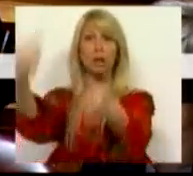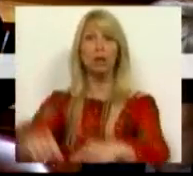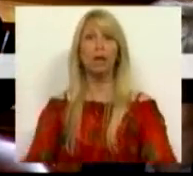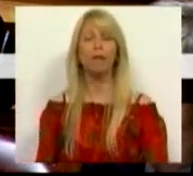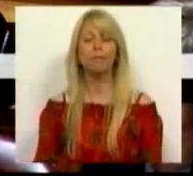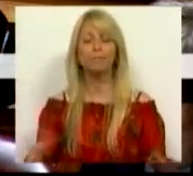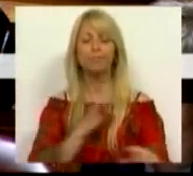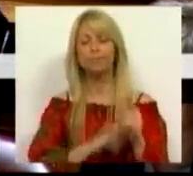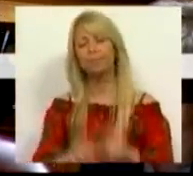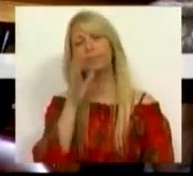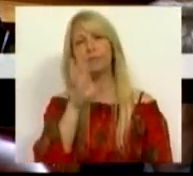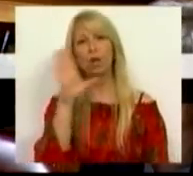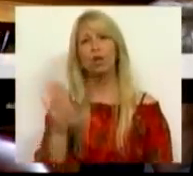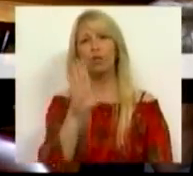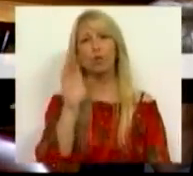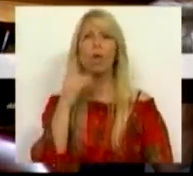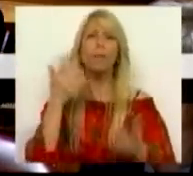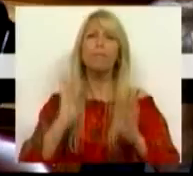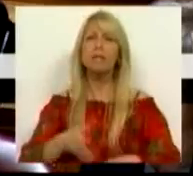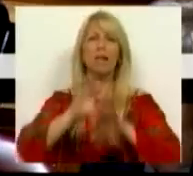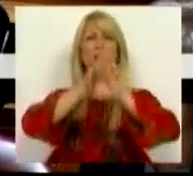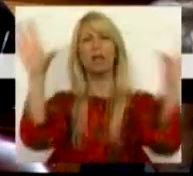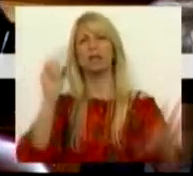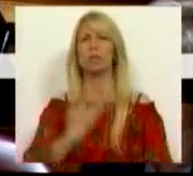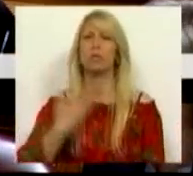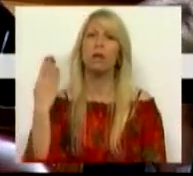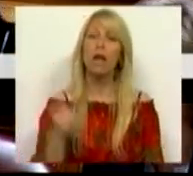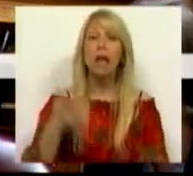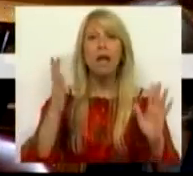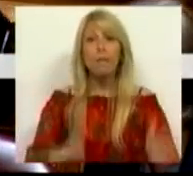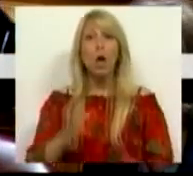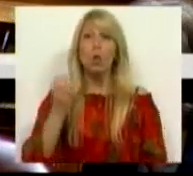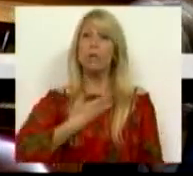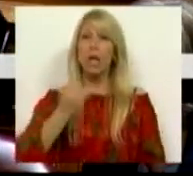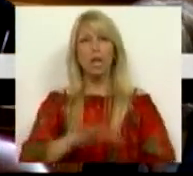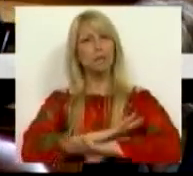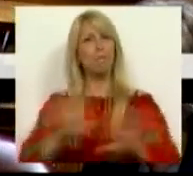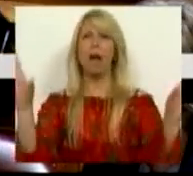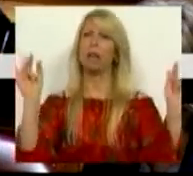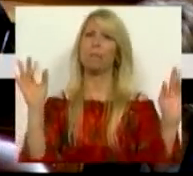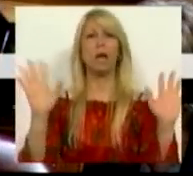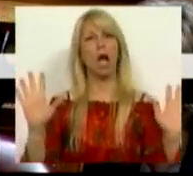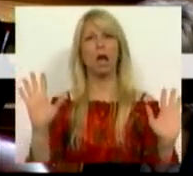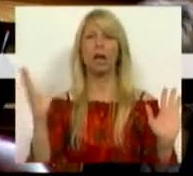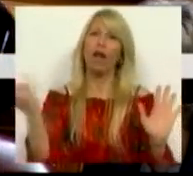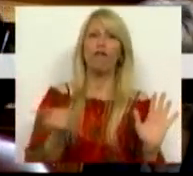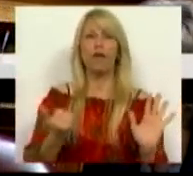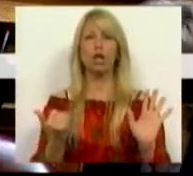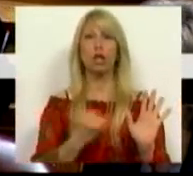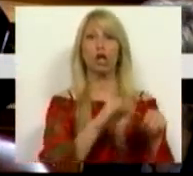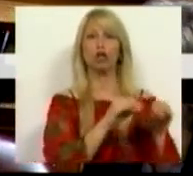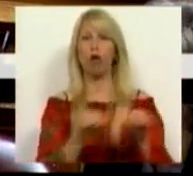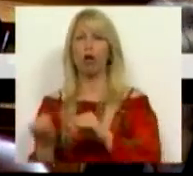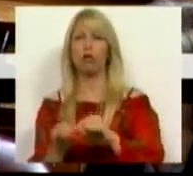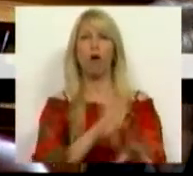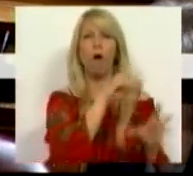Deputado João Almeida, é preciso clareza do CDS e é preciso que o CDS pare de brincar e fingir que joga nos dois tabuleiros. Essa